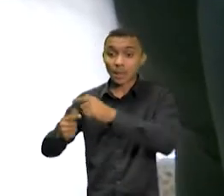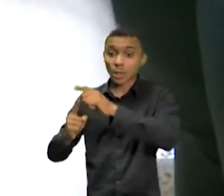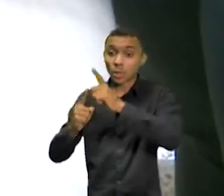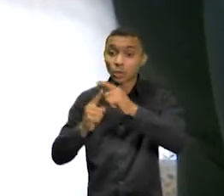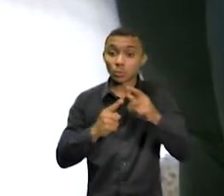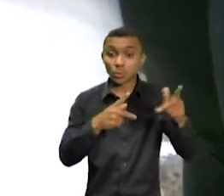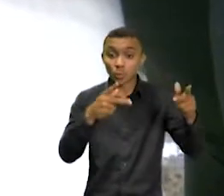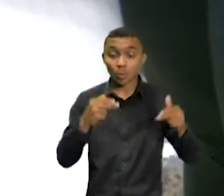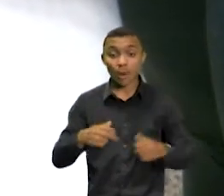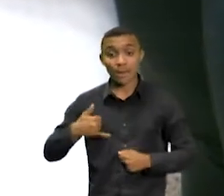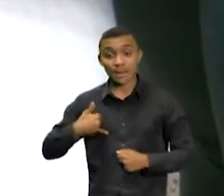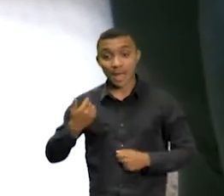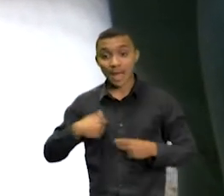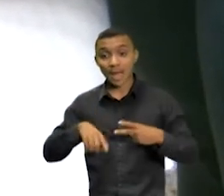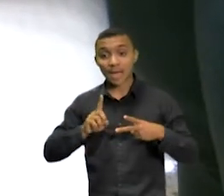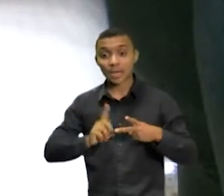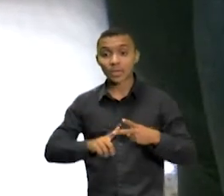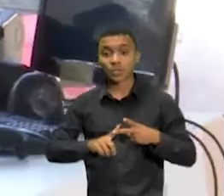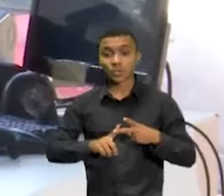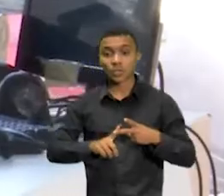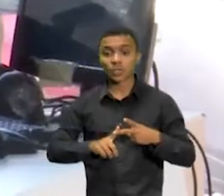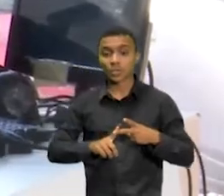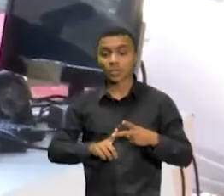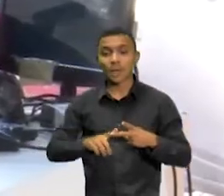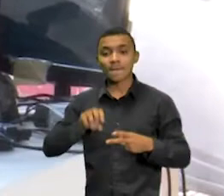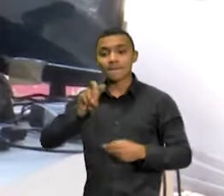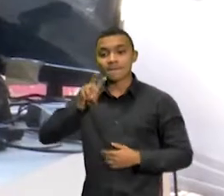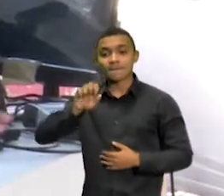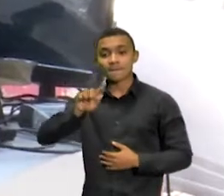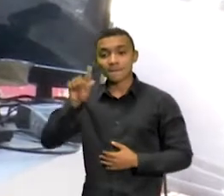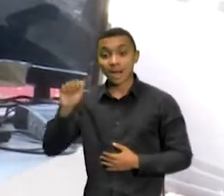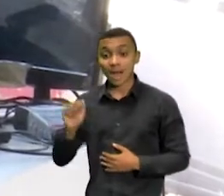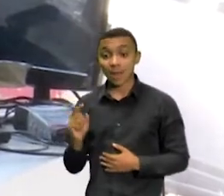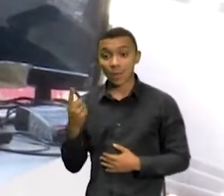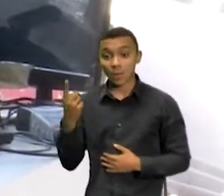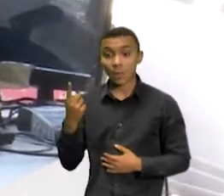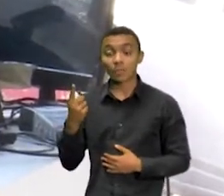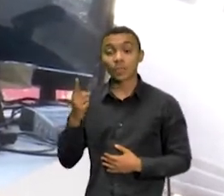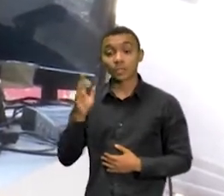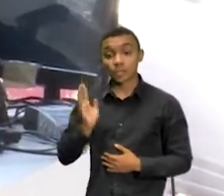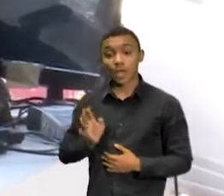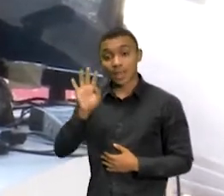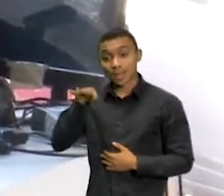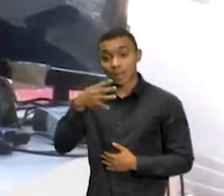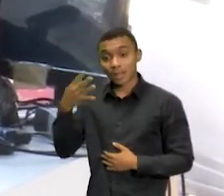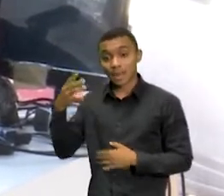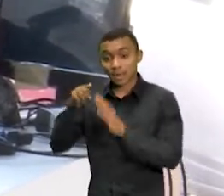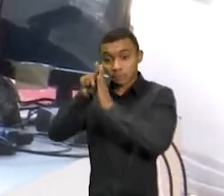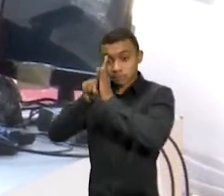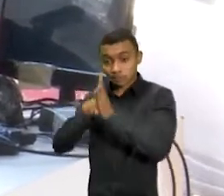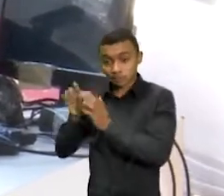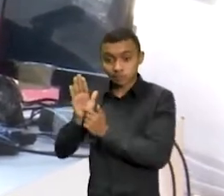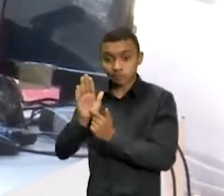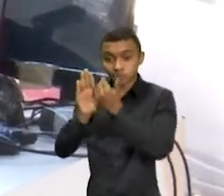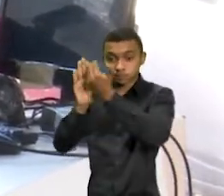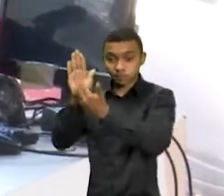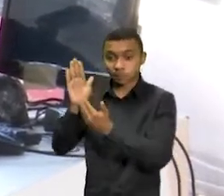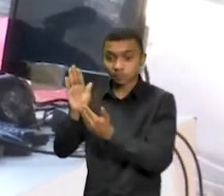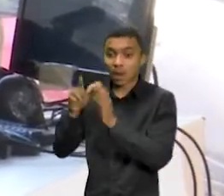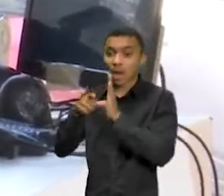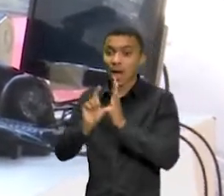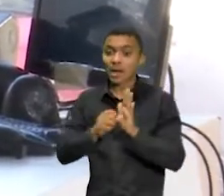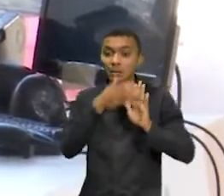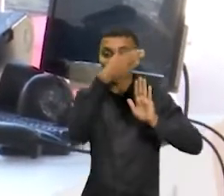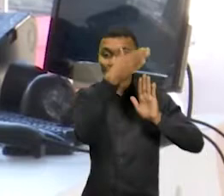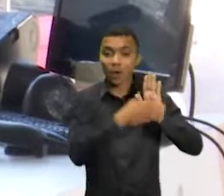idade e da mesma categoria de ocupação. É o que mostra o levantamento da consultoria e dados com base na Pesquisa